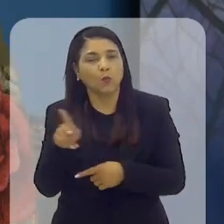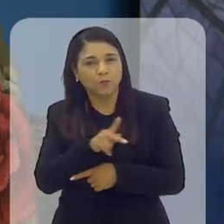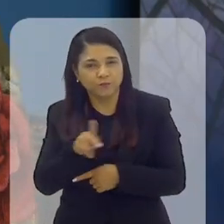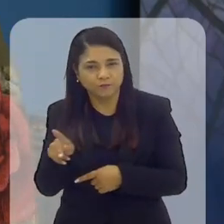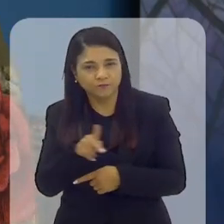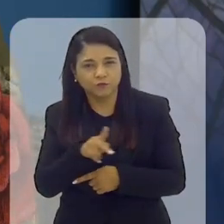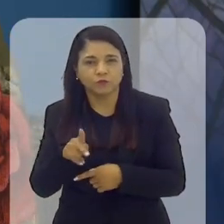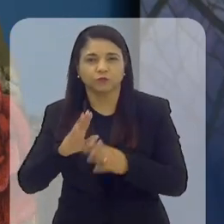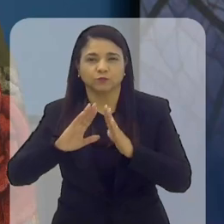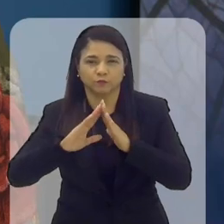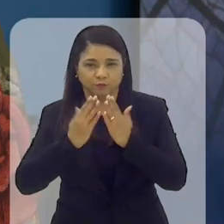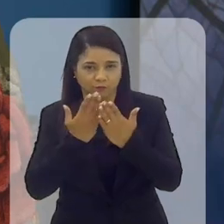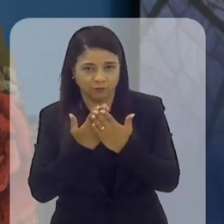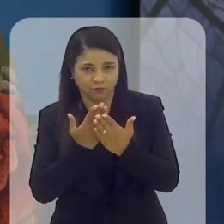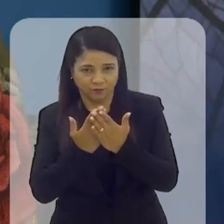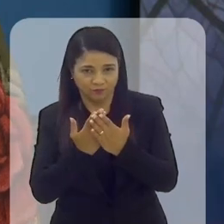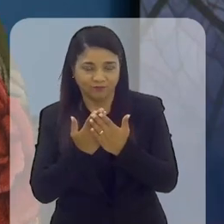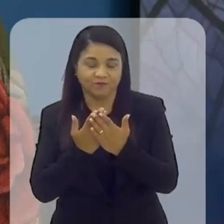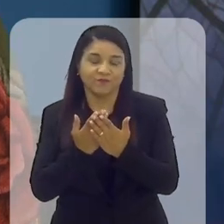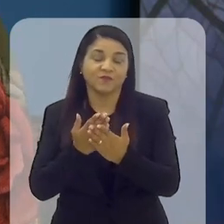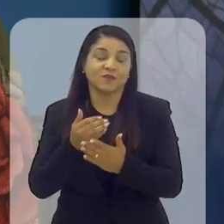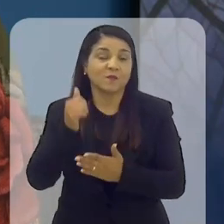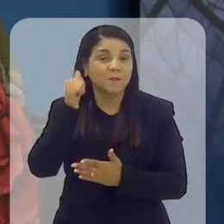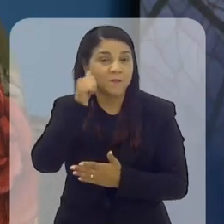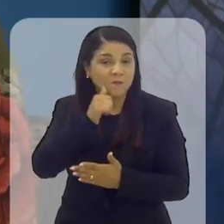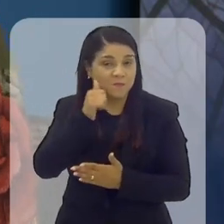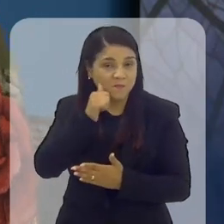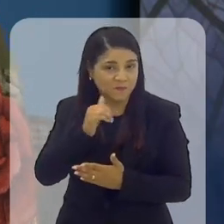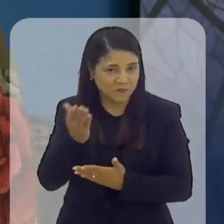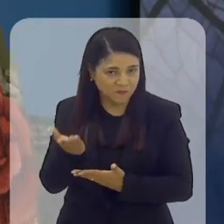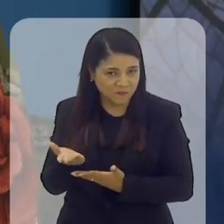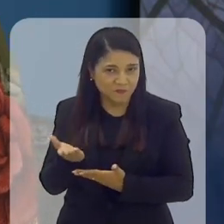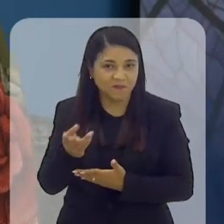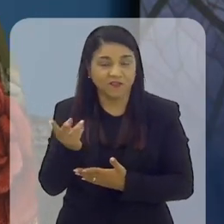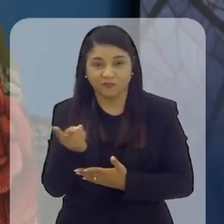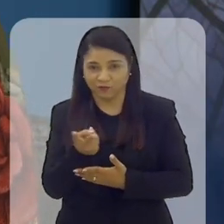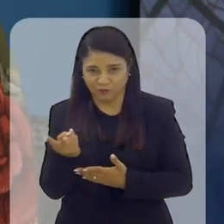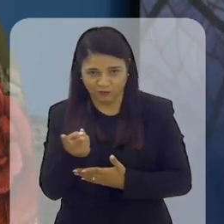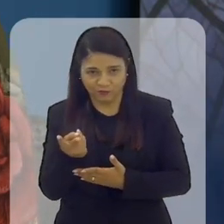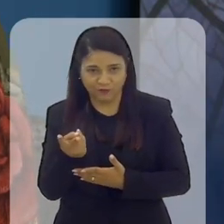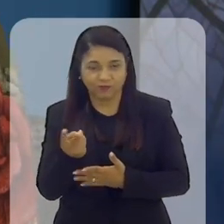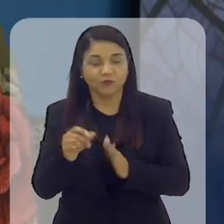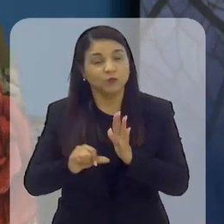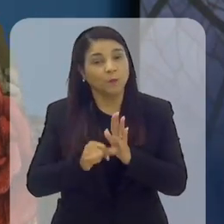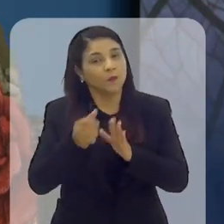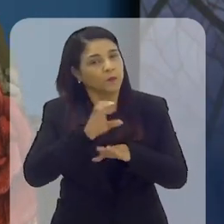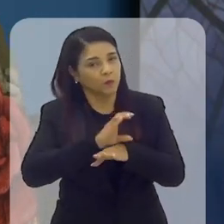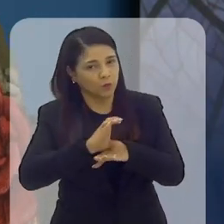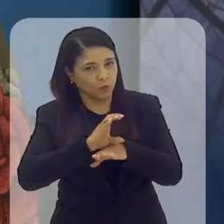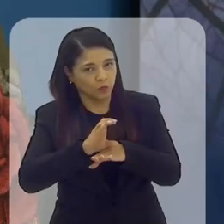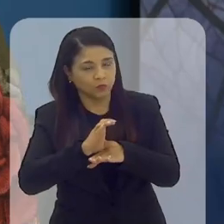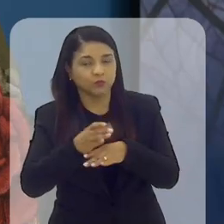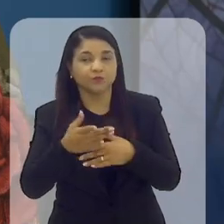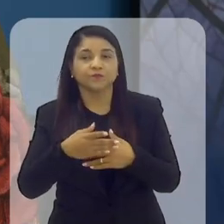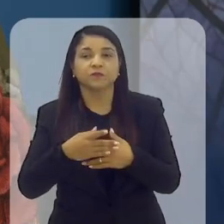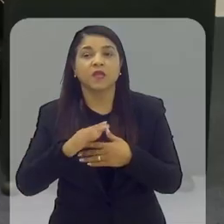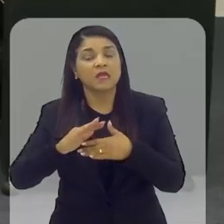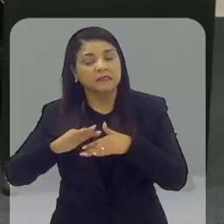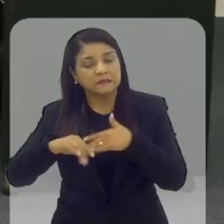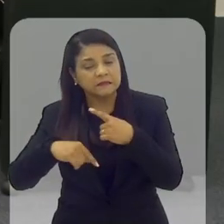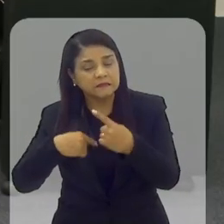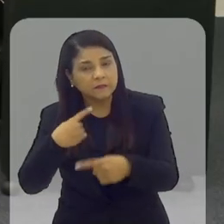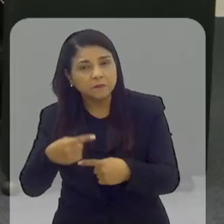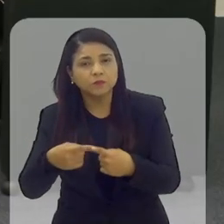professores da escola, professoras da escola nesse primeiro curso. E, em